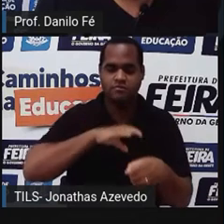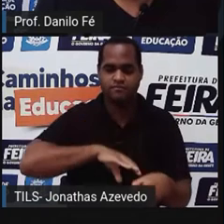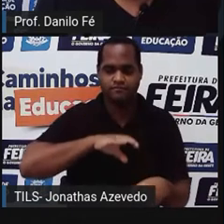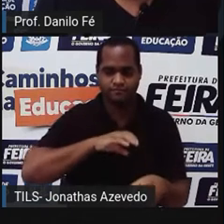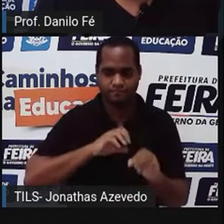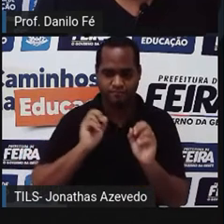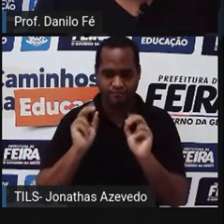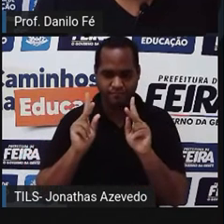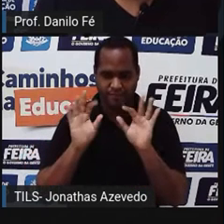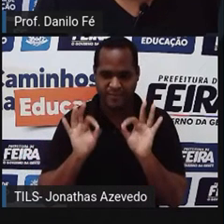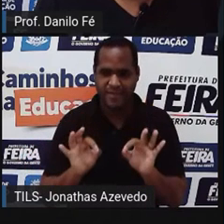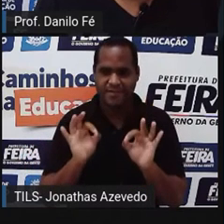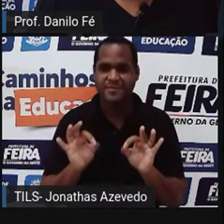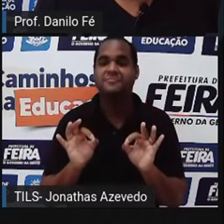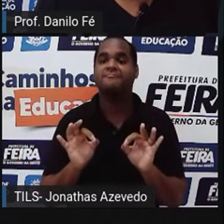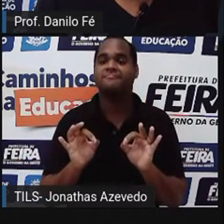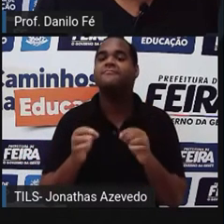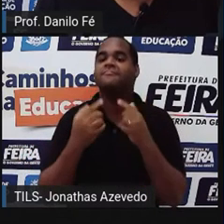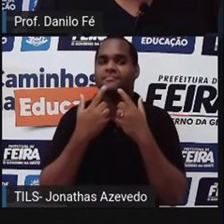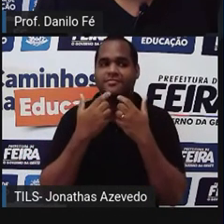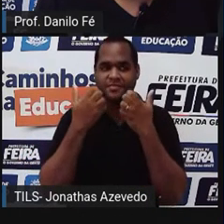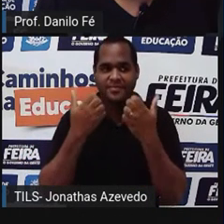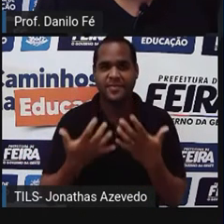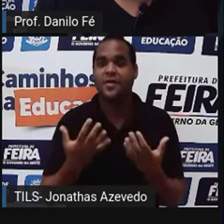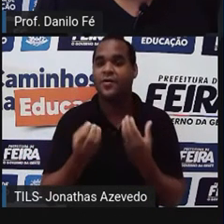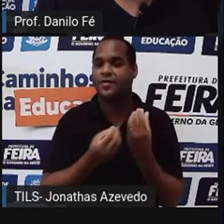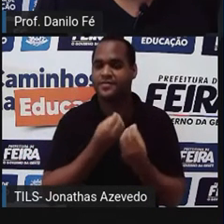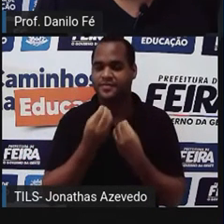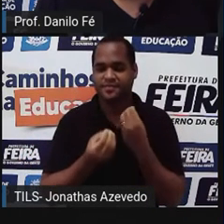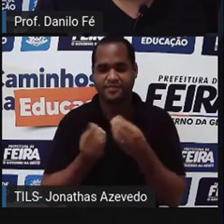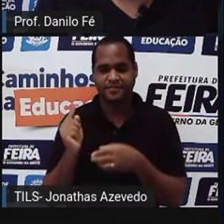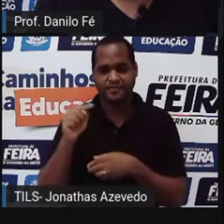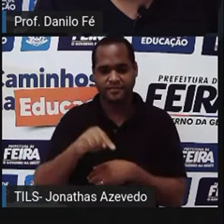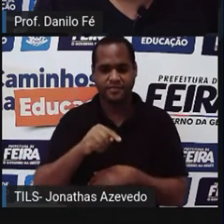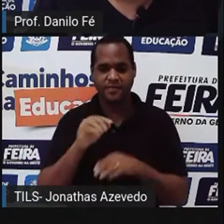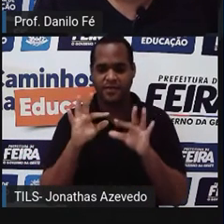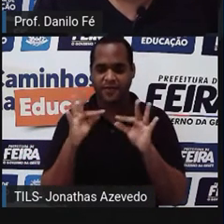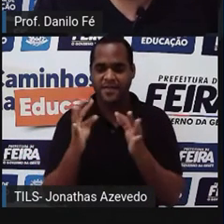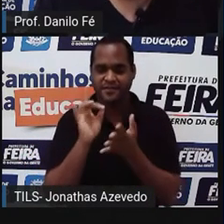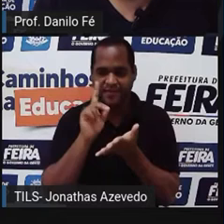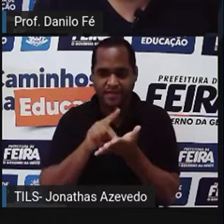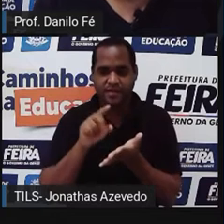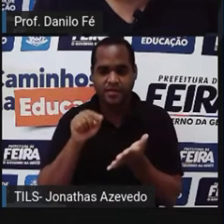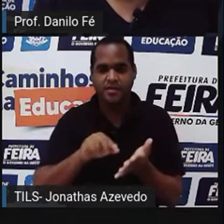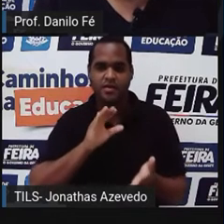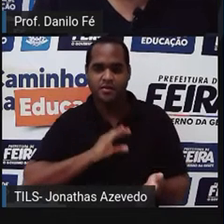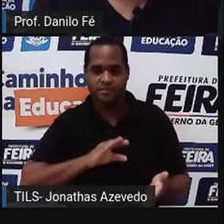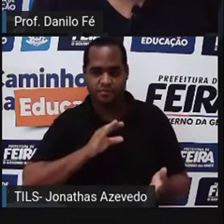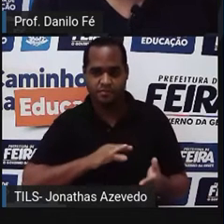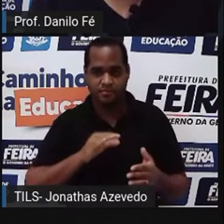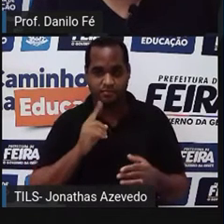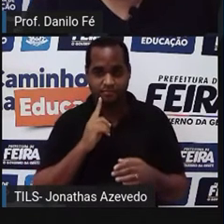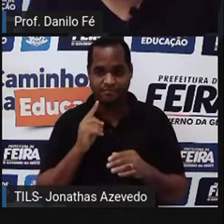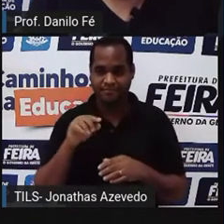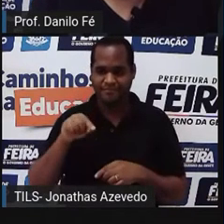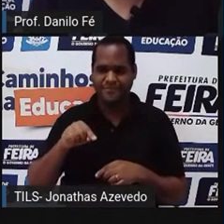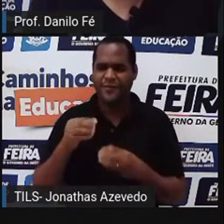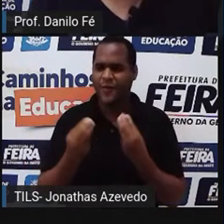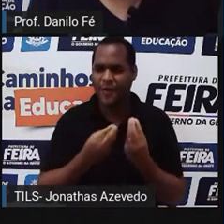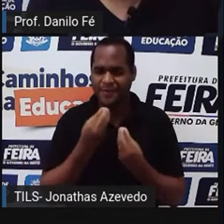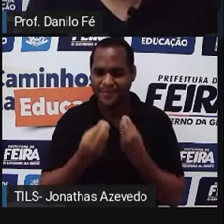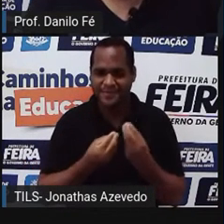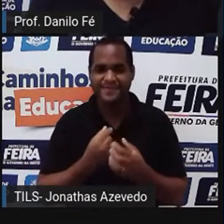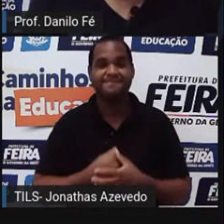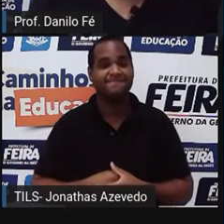Certo? Então, falemos sobre a vida da família real portuguesa para o Brasil. Por que eles